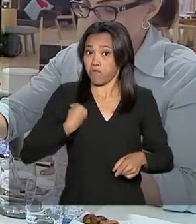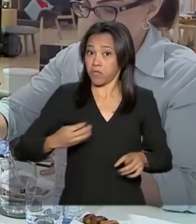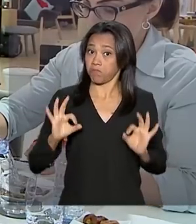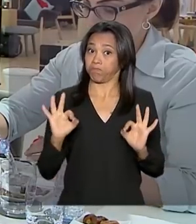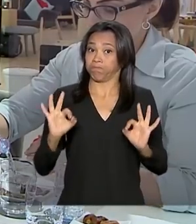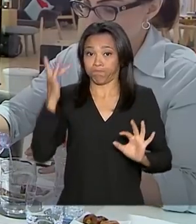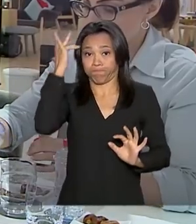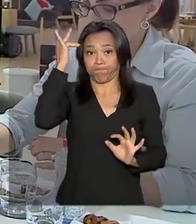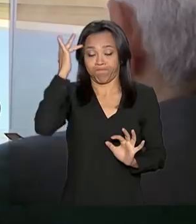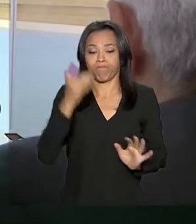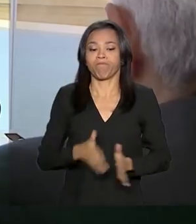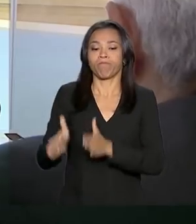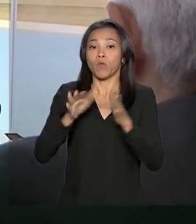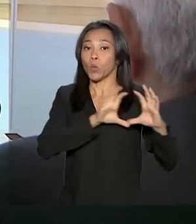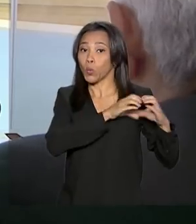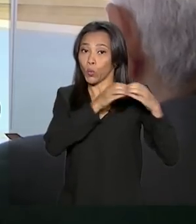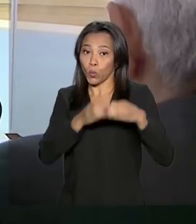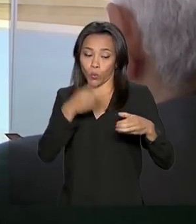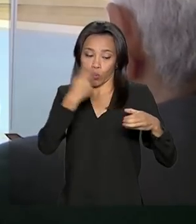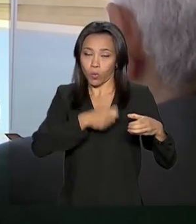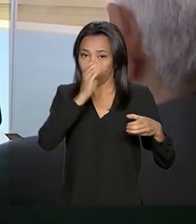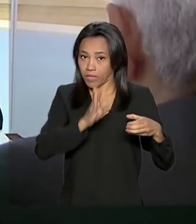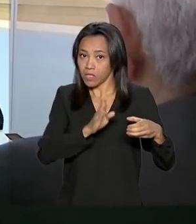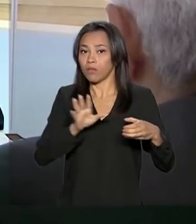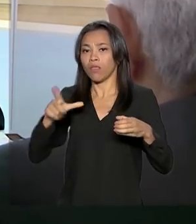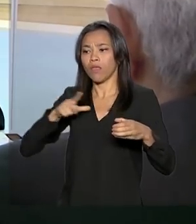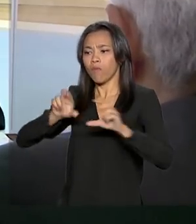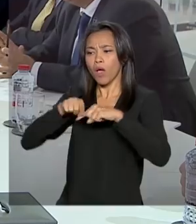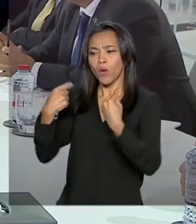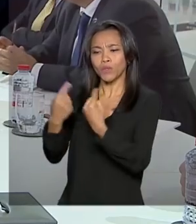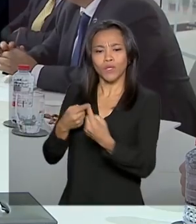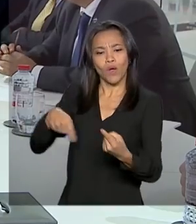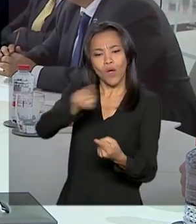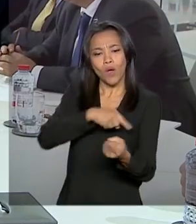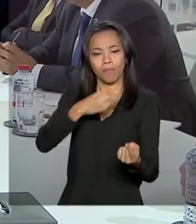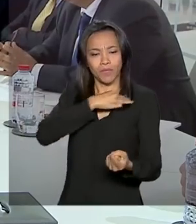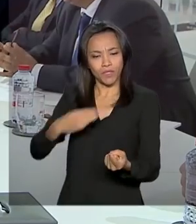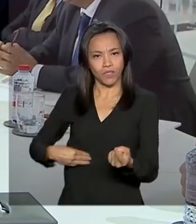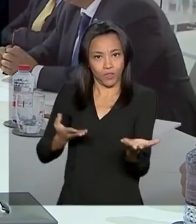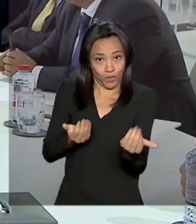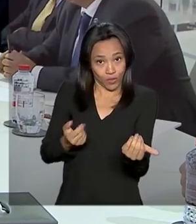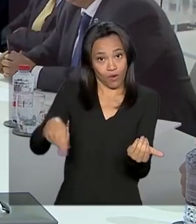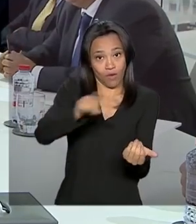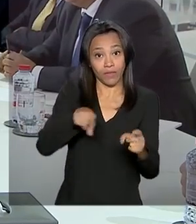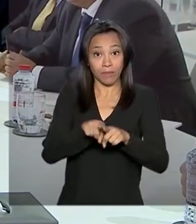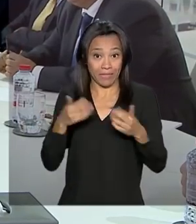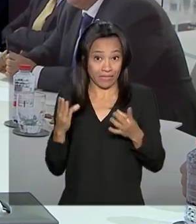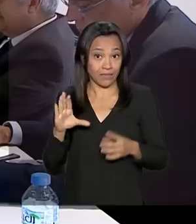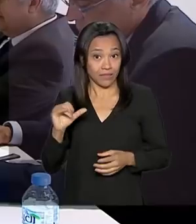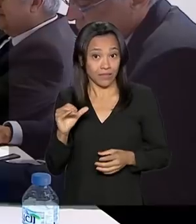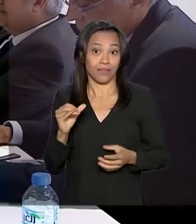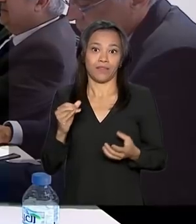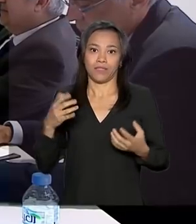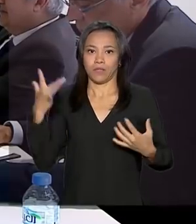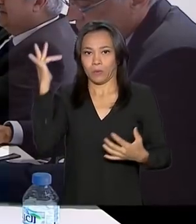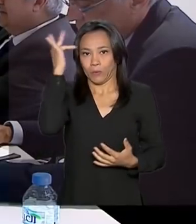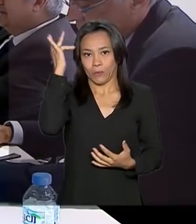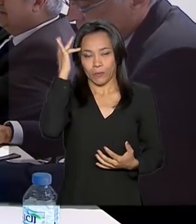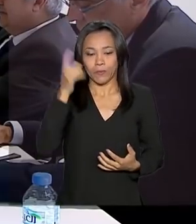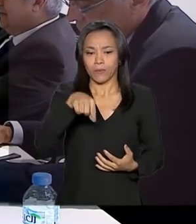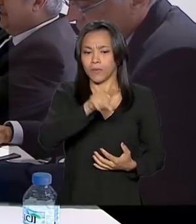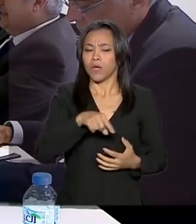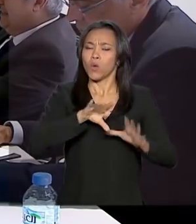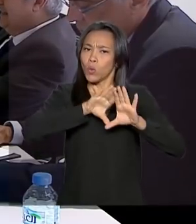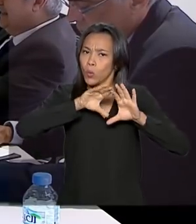delegação brasileira se reuniu com as ministras da juventude e das ciências avançadas. O Ministério de